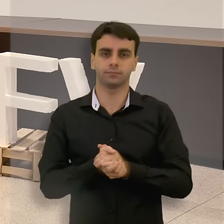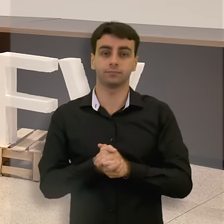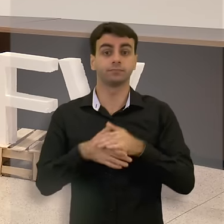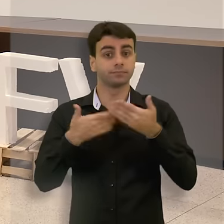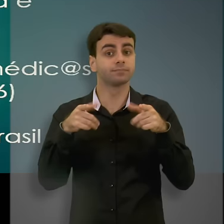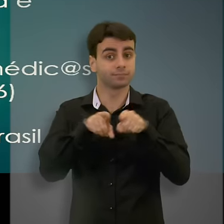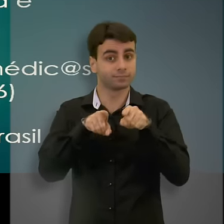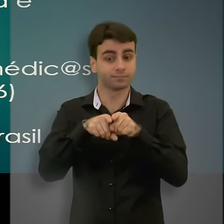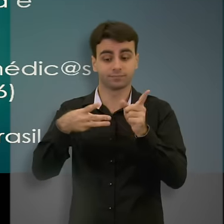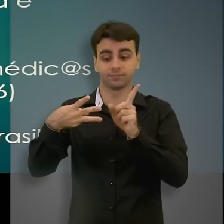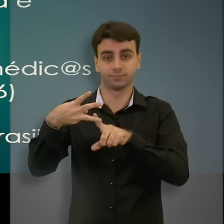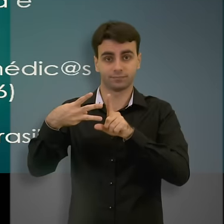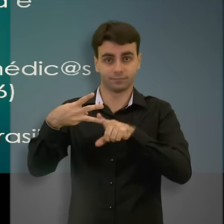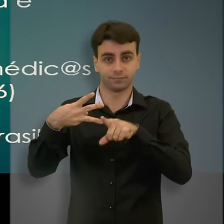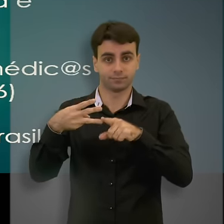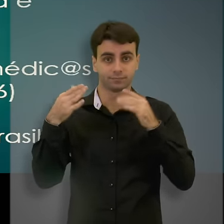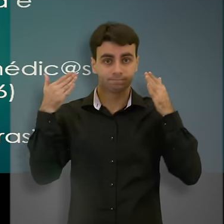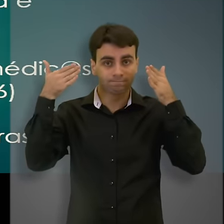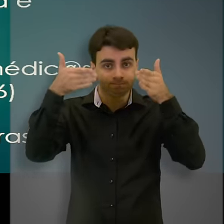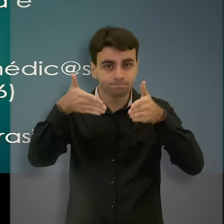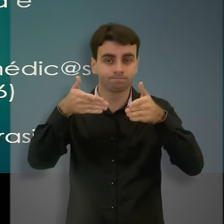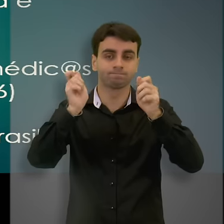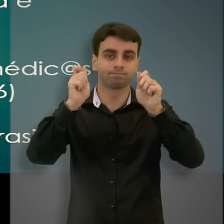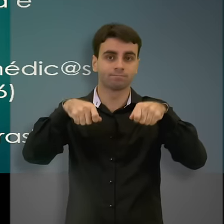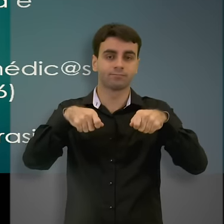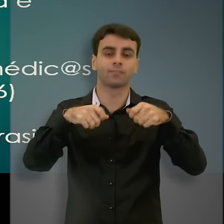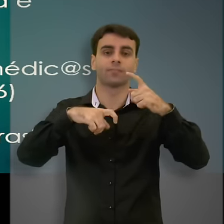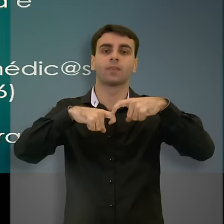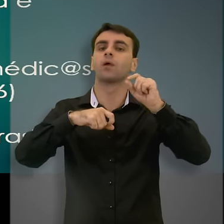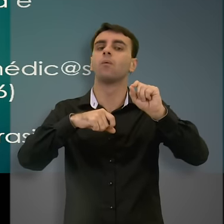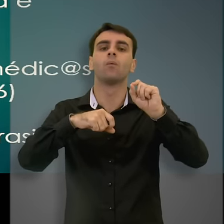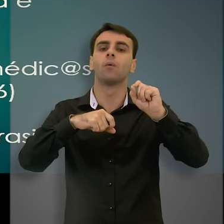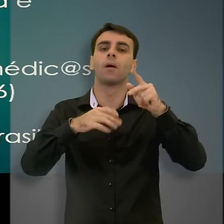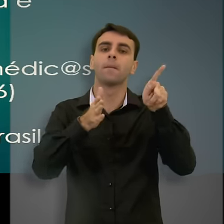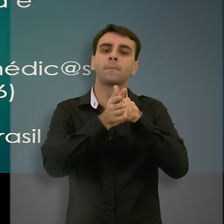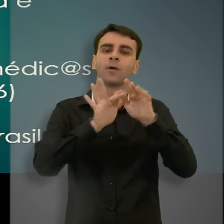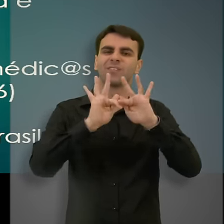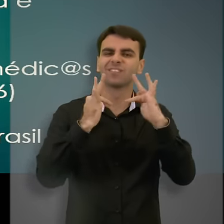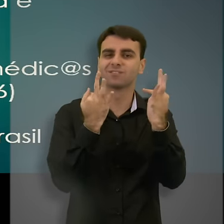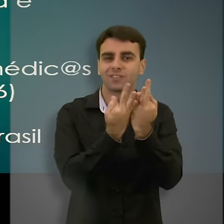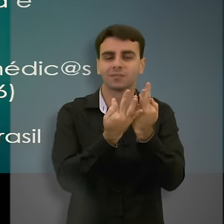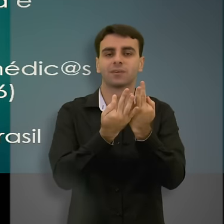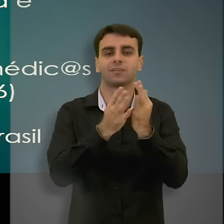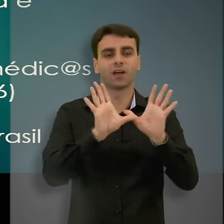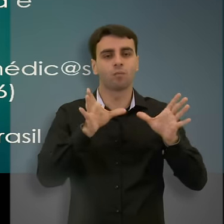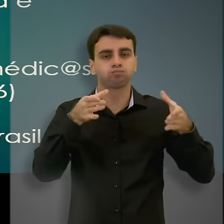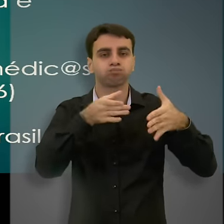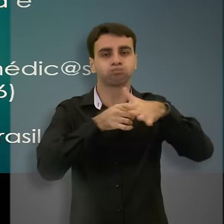A especialidade capaz de oferecer essa medicina chama-se medicina de família e comunidade.